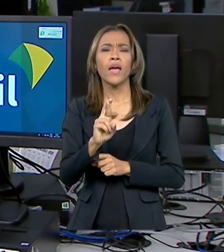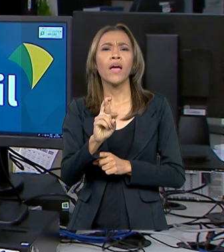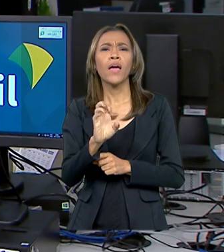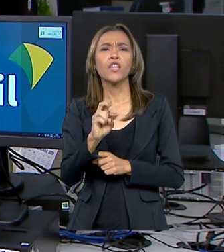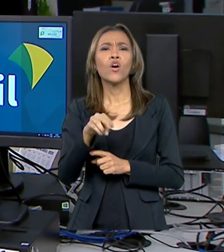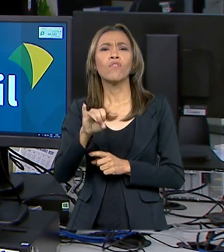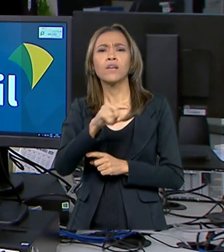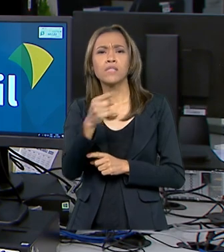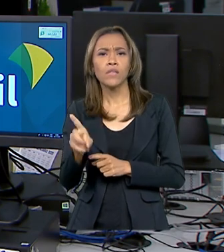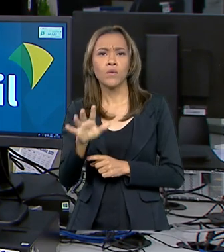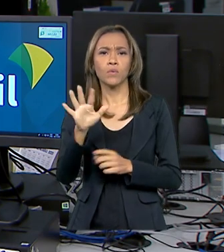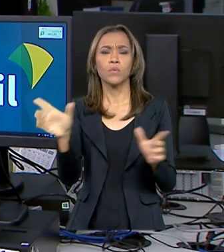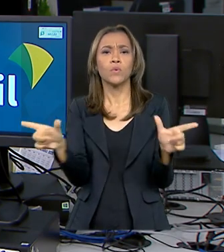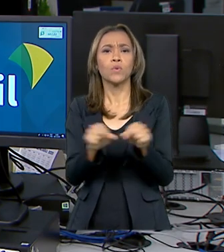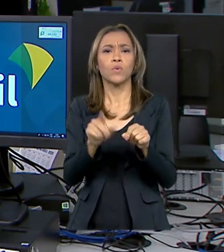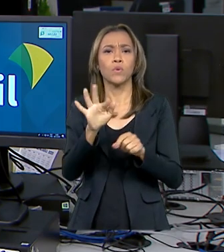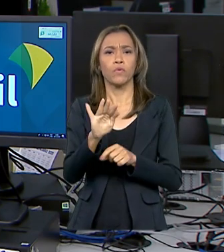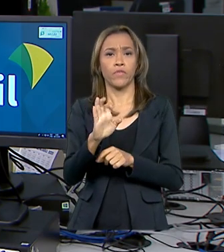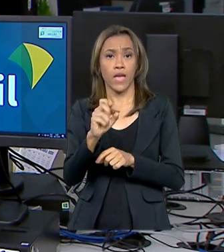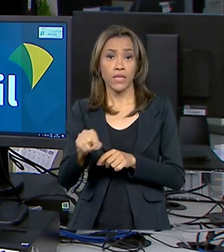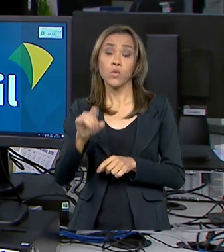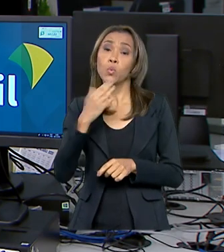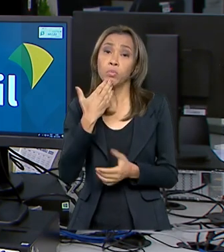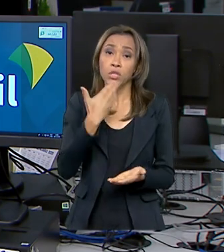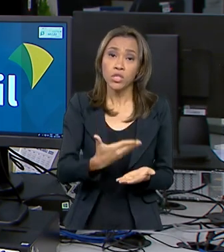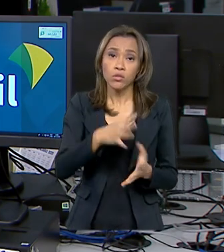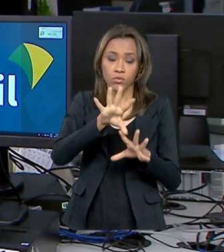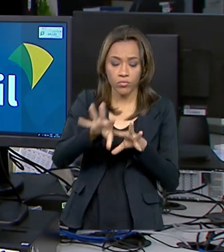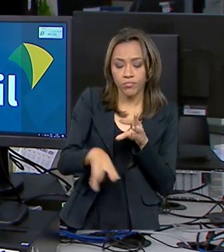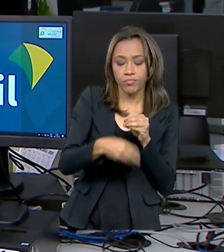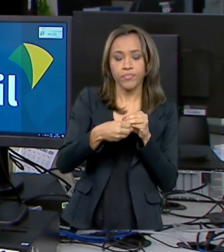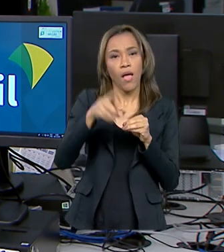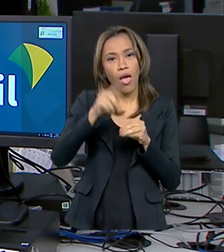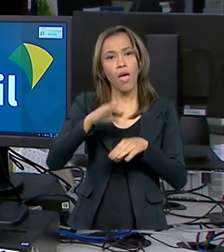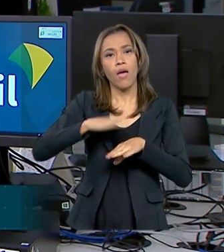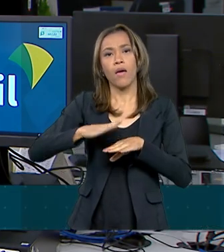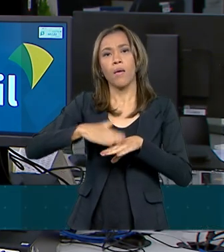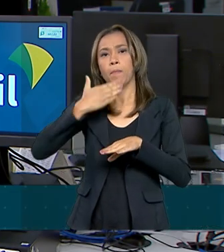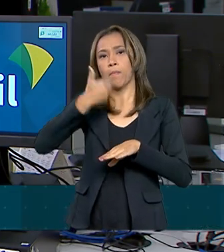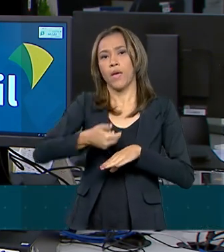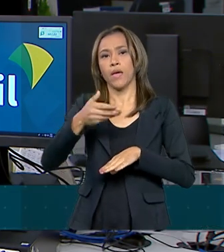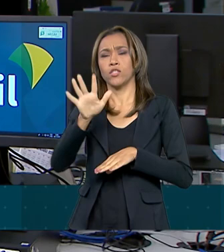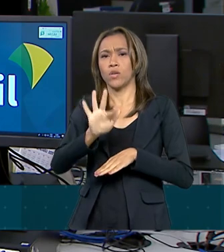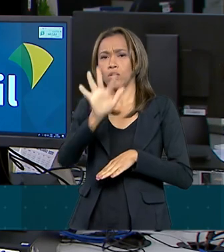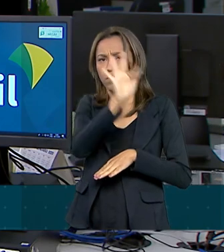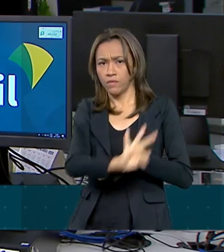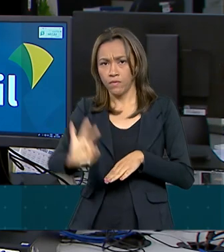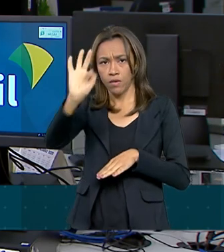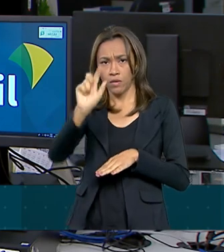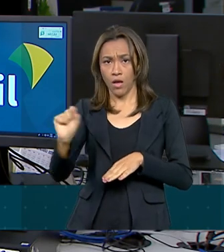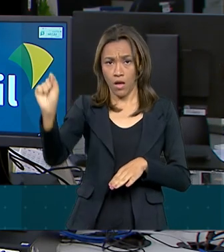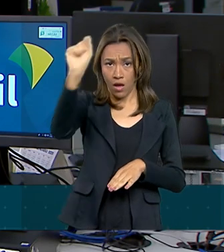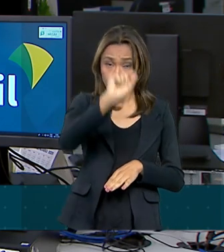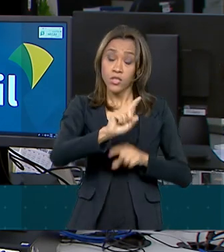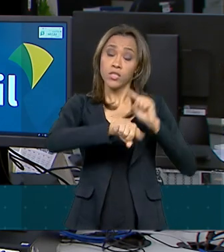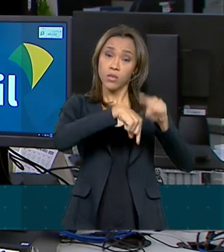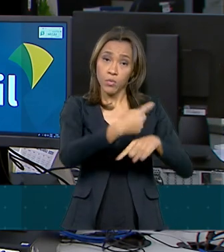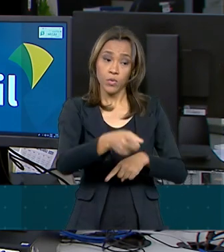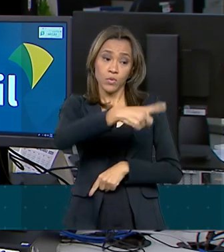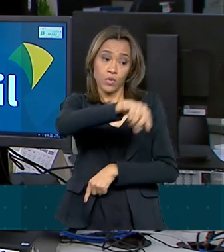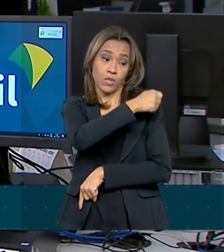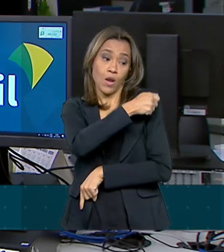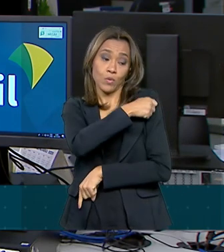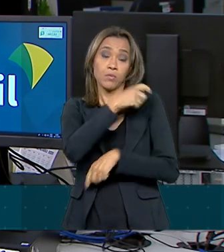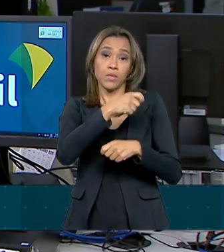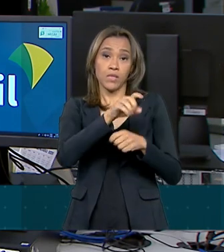aditamento é feito inicialmente pelas instituições de ensino. E, em seguida, os estudantes devem validar as informações que estão no sistema